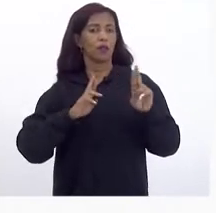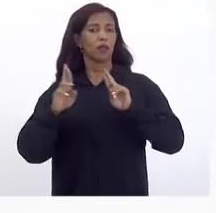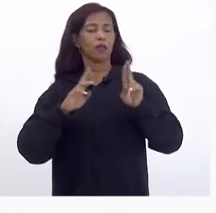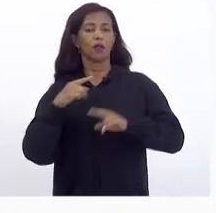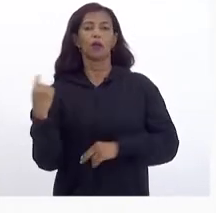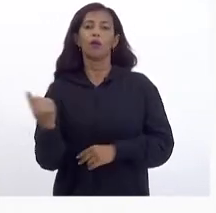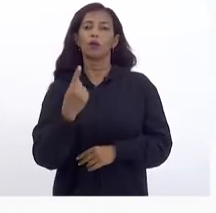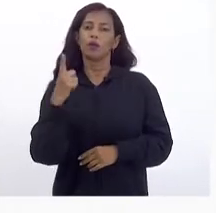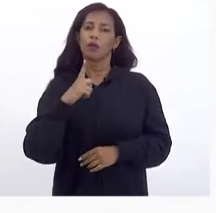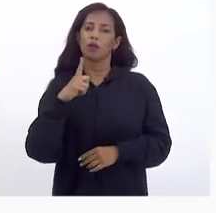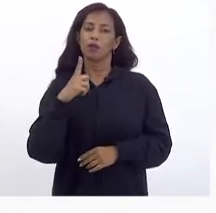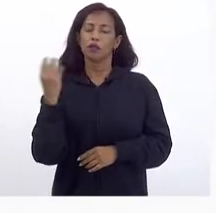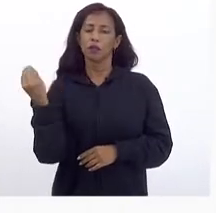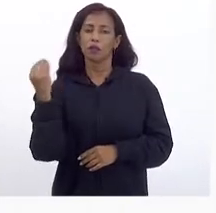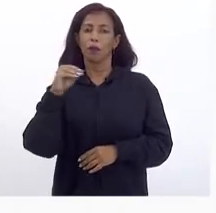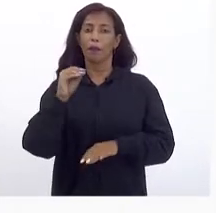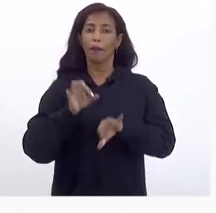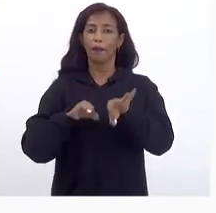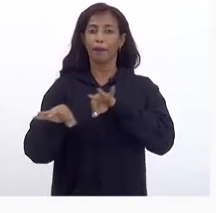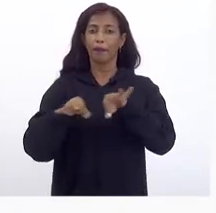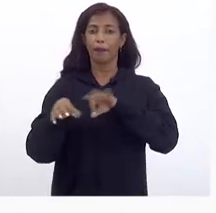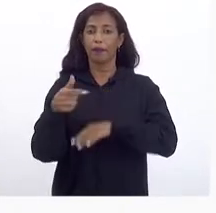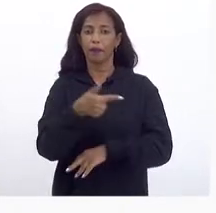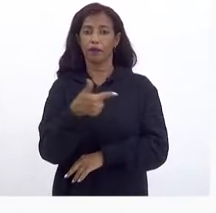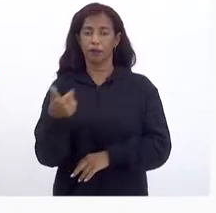nós Temos projetado Para 21